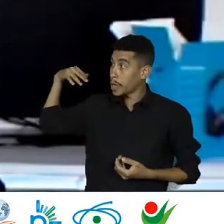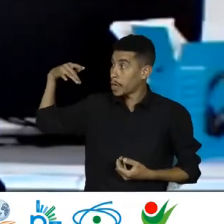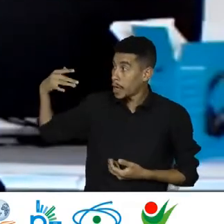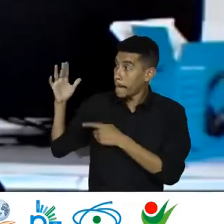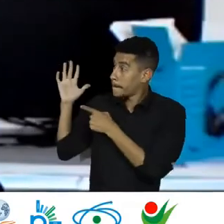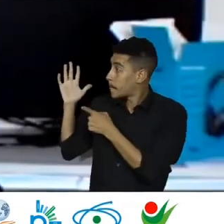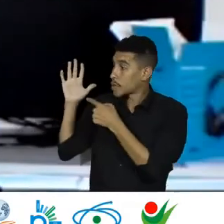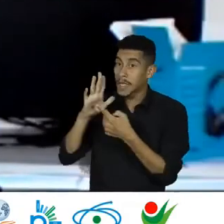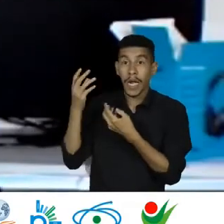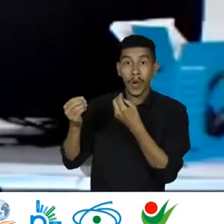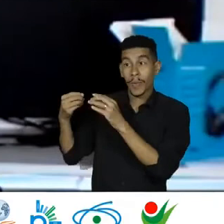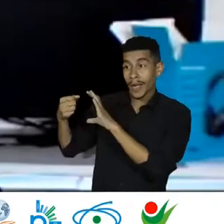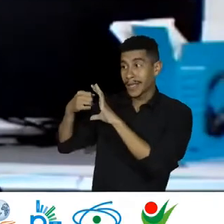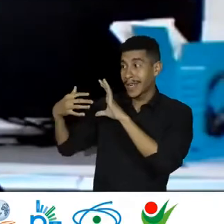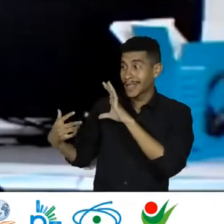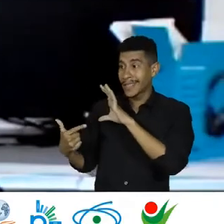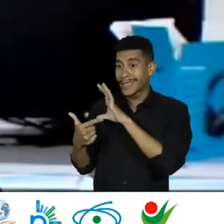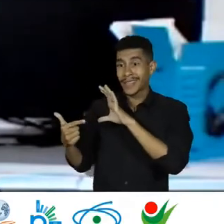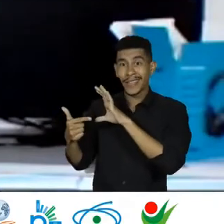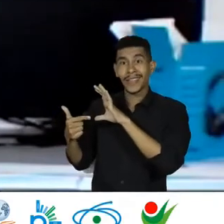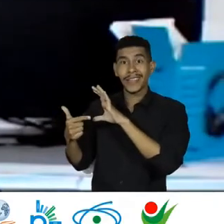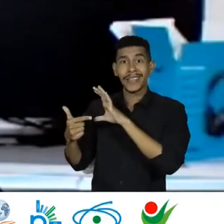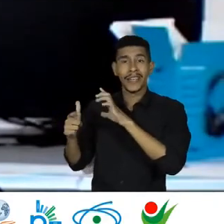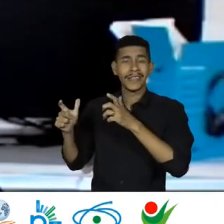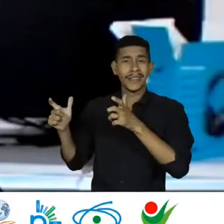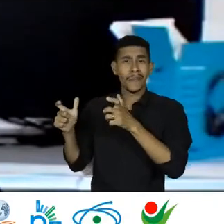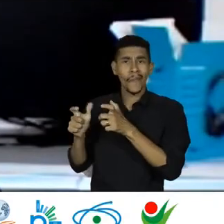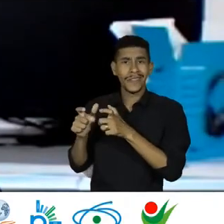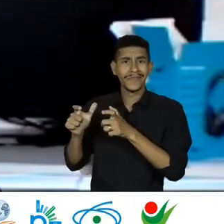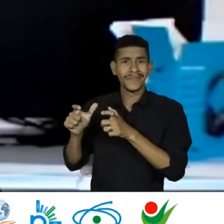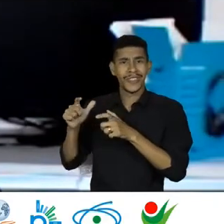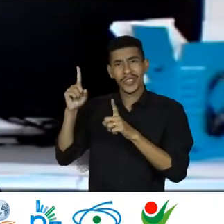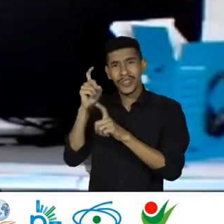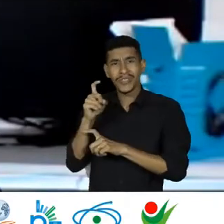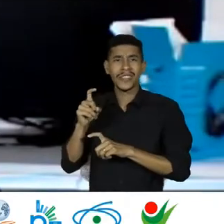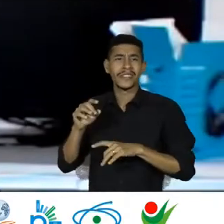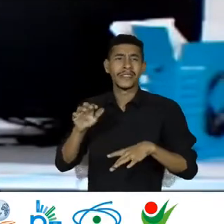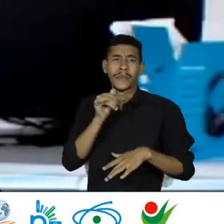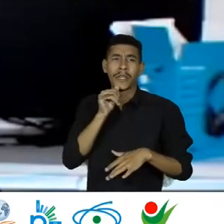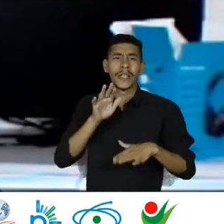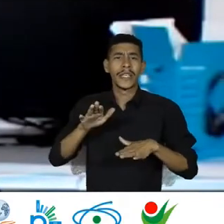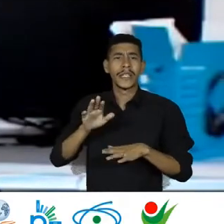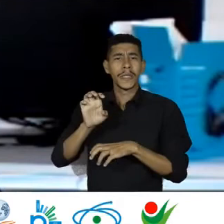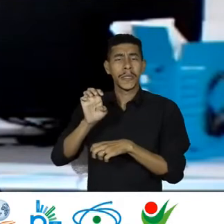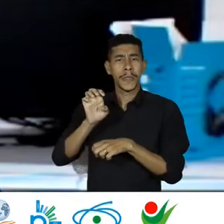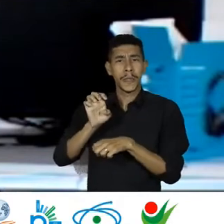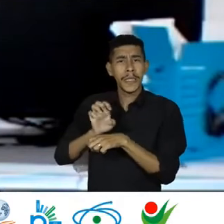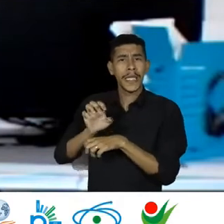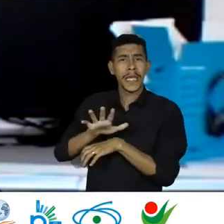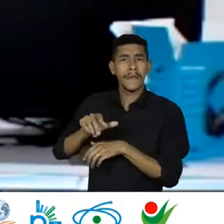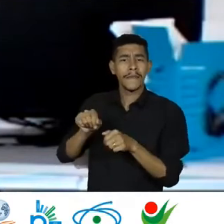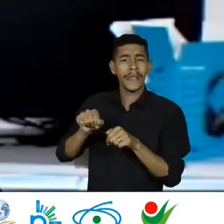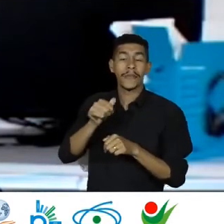aquela classificação Diz muito Pó-codizada E aqui Às vezes Os estados Podem Como o Brasil fez Com o visto